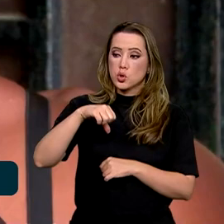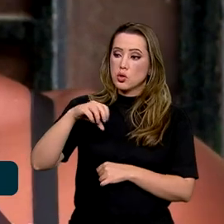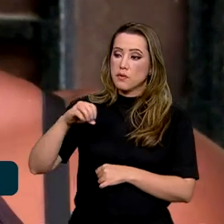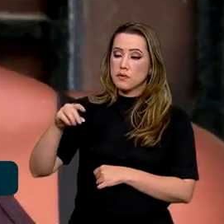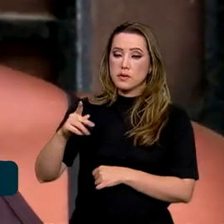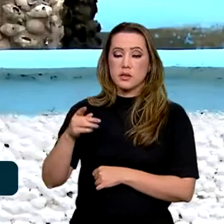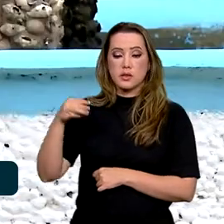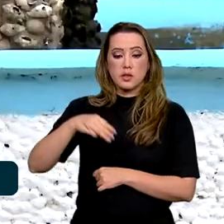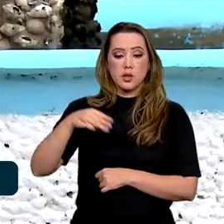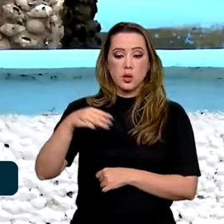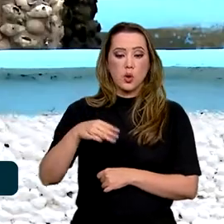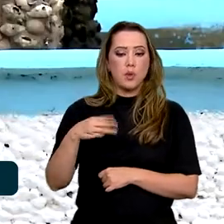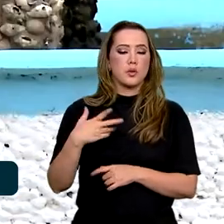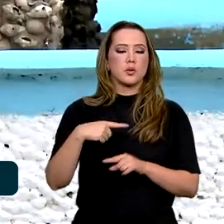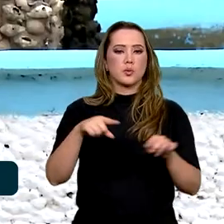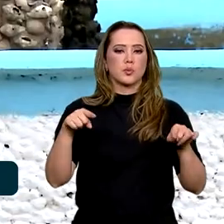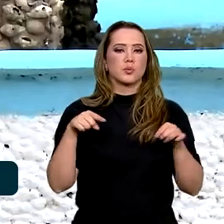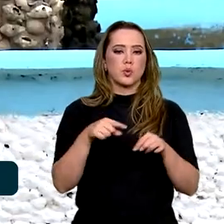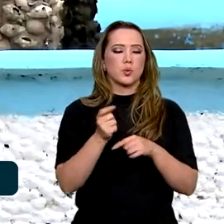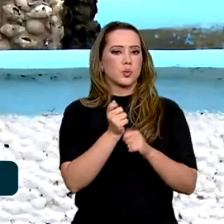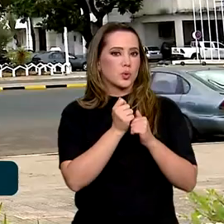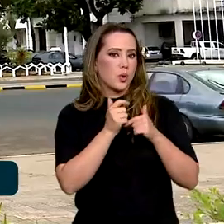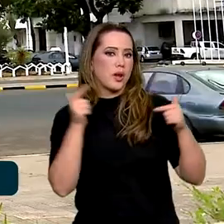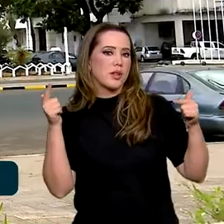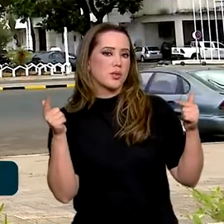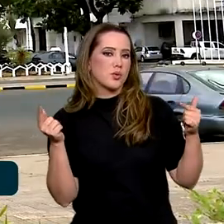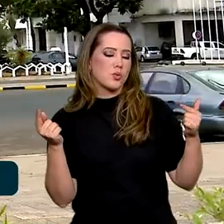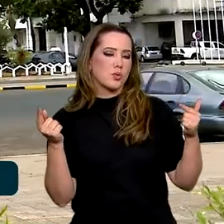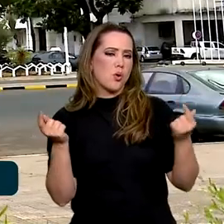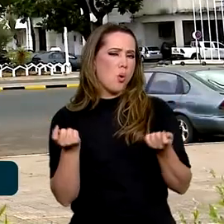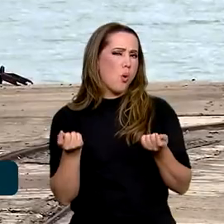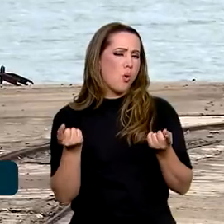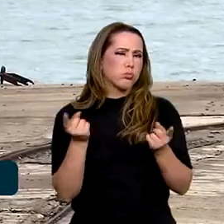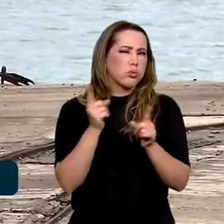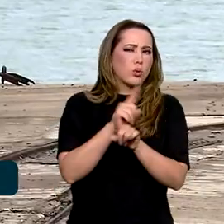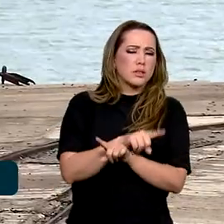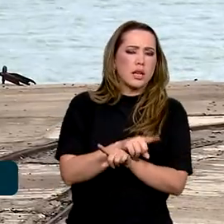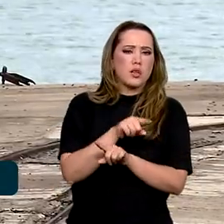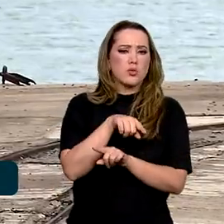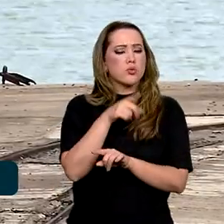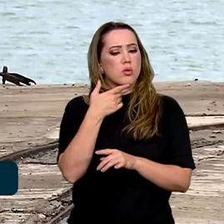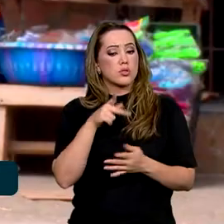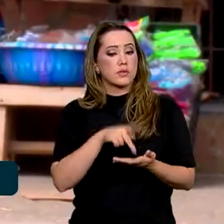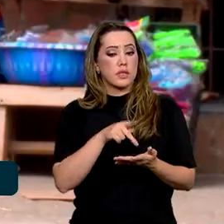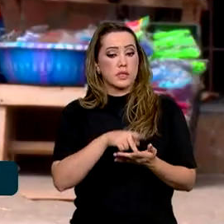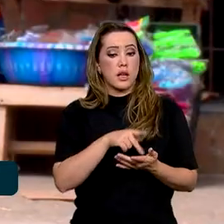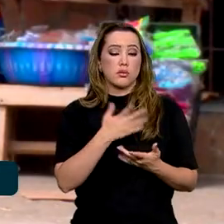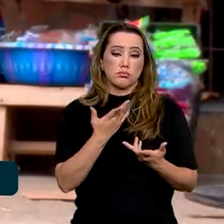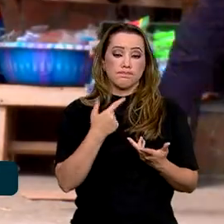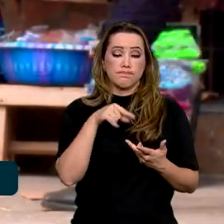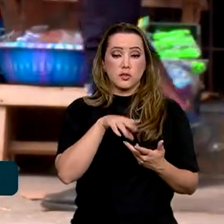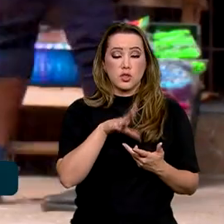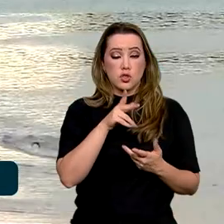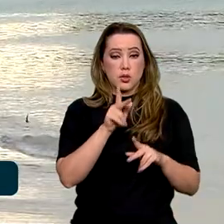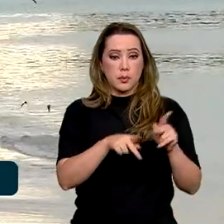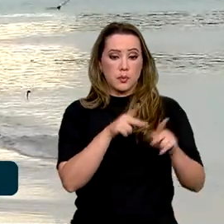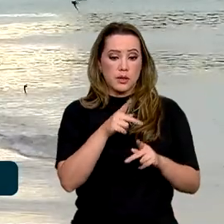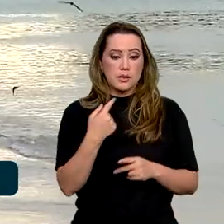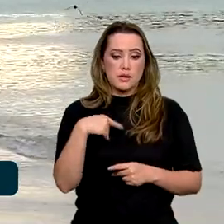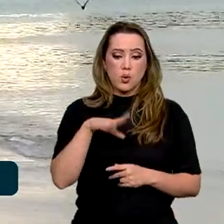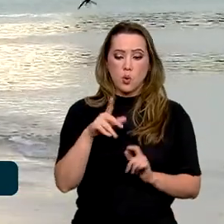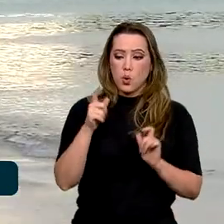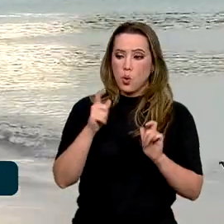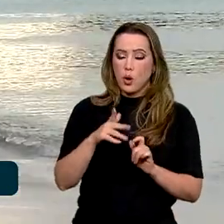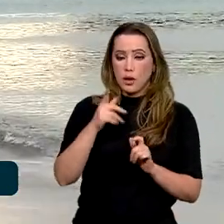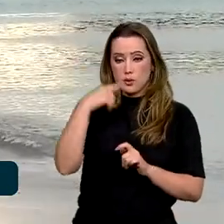contrastam com a realidade da população. São Tomé e Príncipe está entre as nações mais pobres da África. E apesar